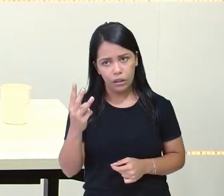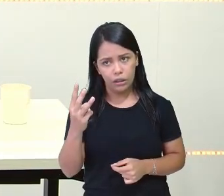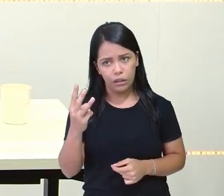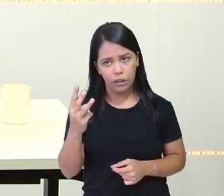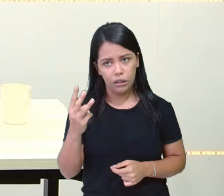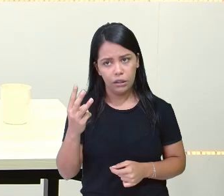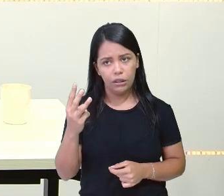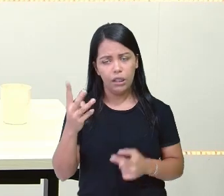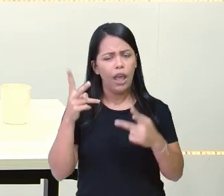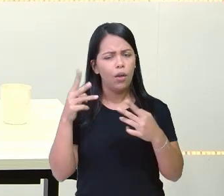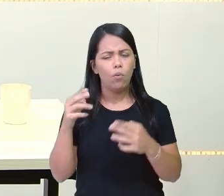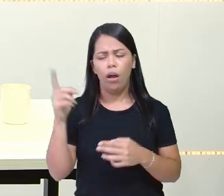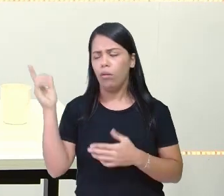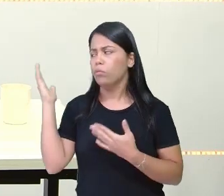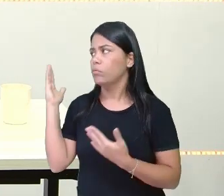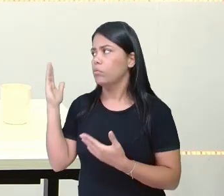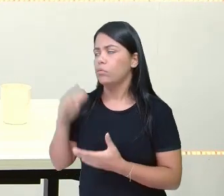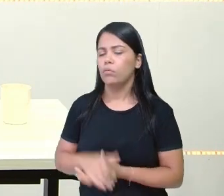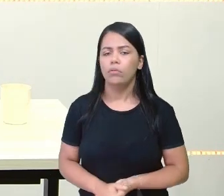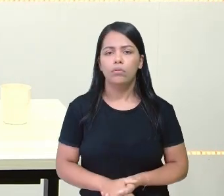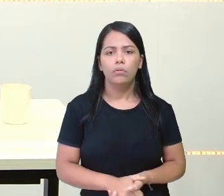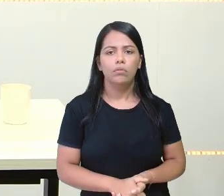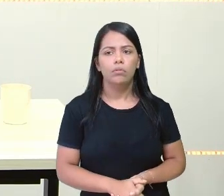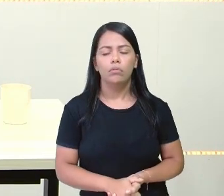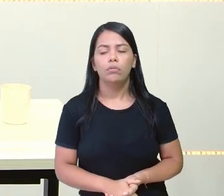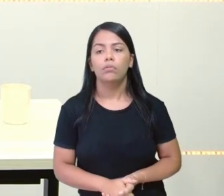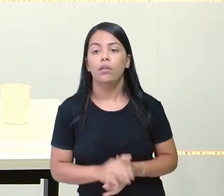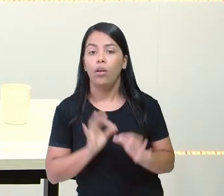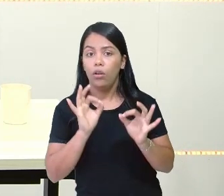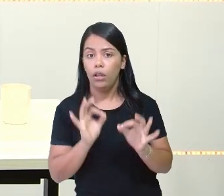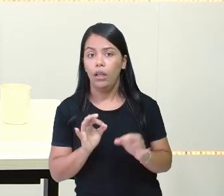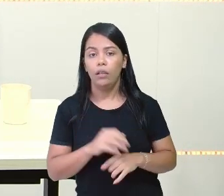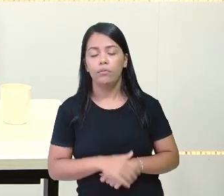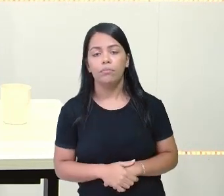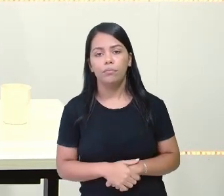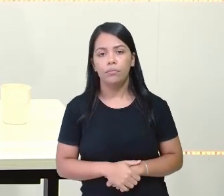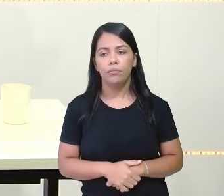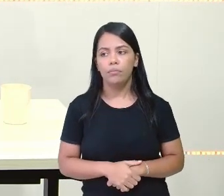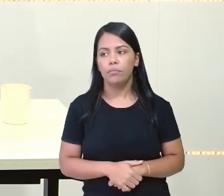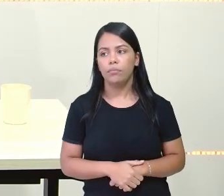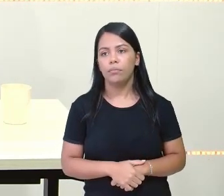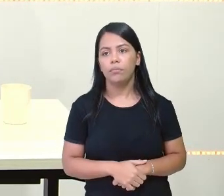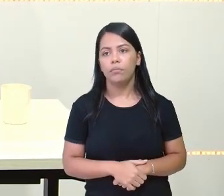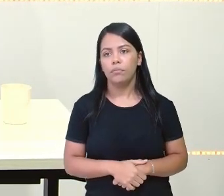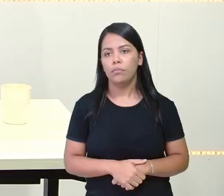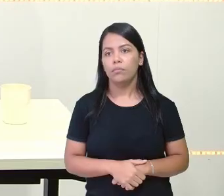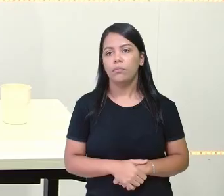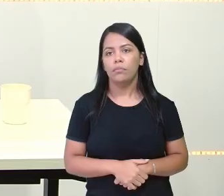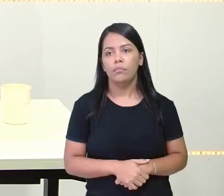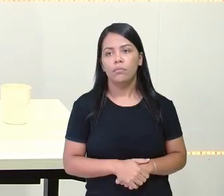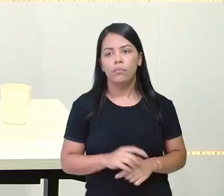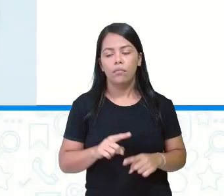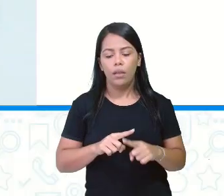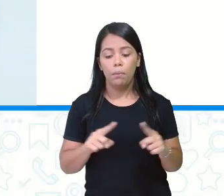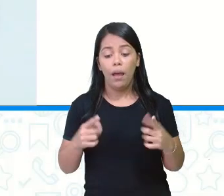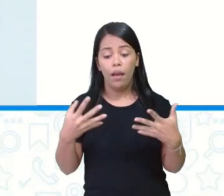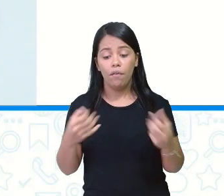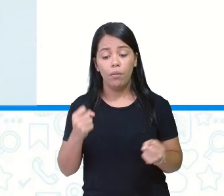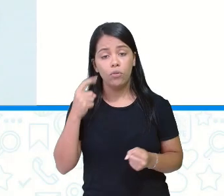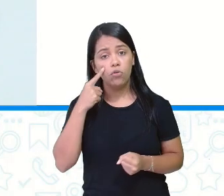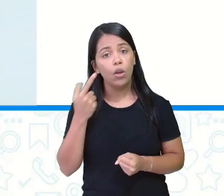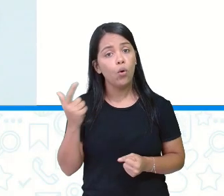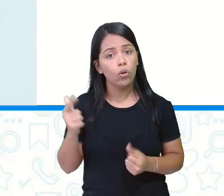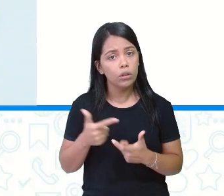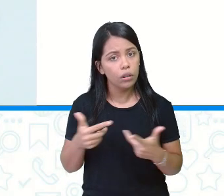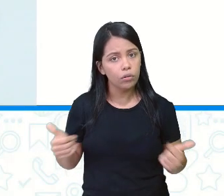exatamente isso aqui, 30, 60 e 90. Ok? Mas vamos agora para outro probleminha. O é